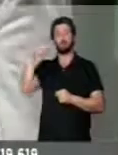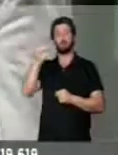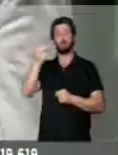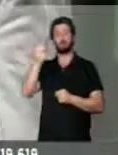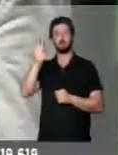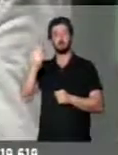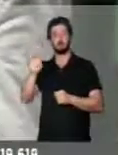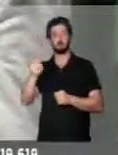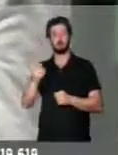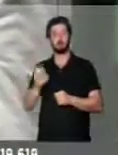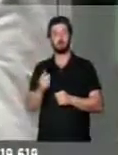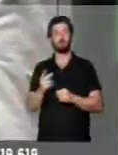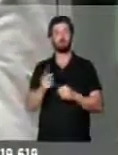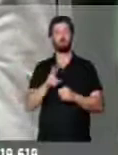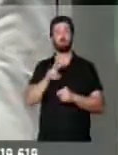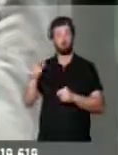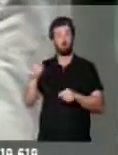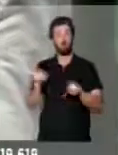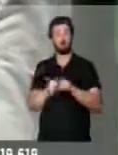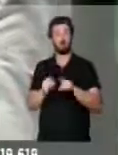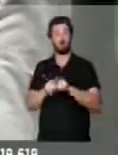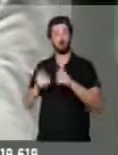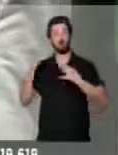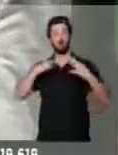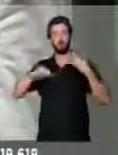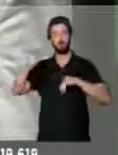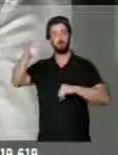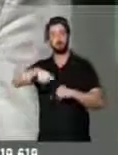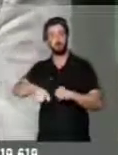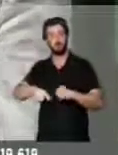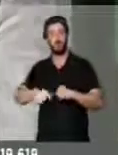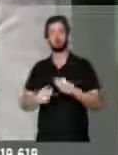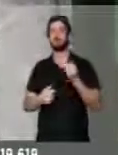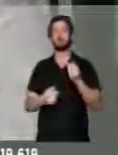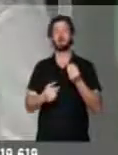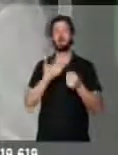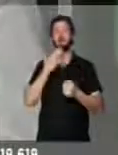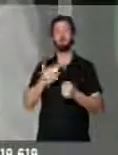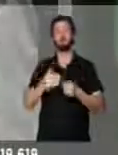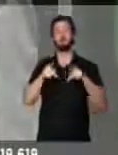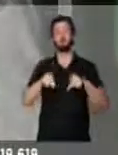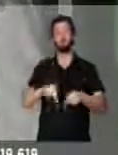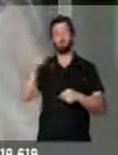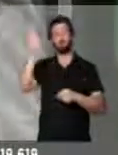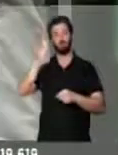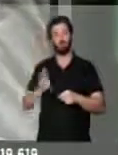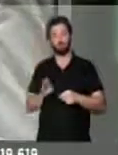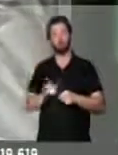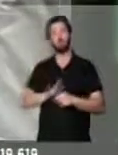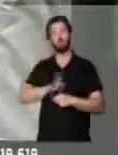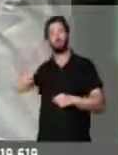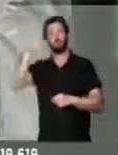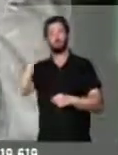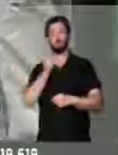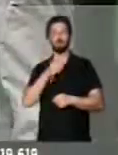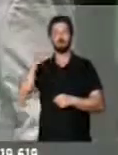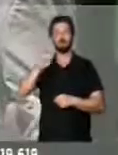ser mais uma fonte de turismo para os brasileiros que vão a São Raimundo do Nonato.